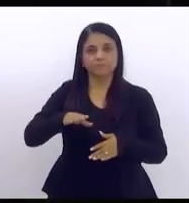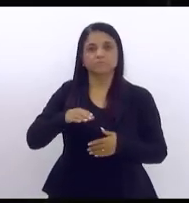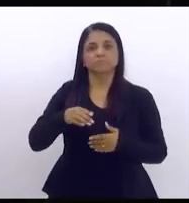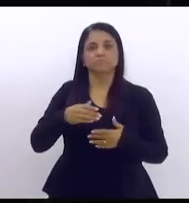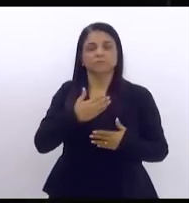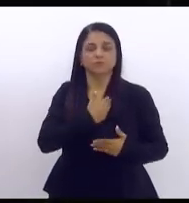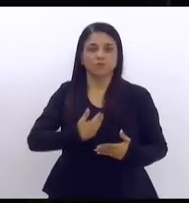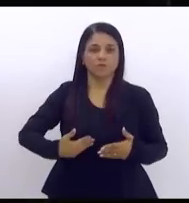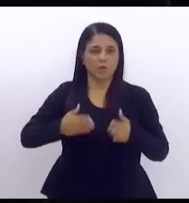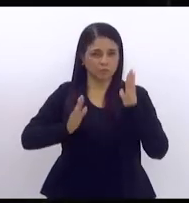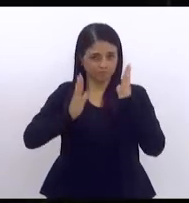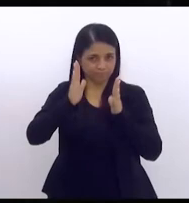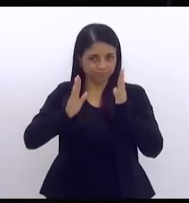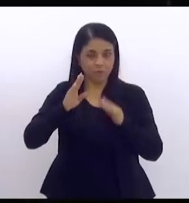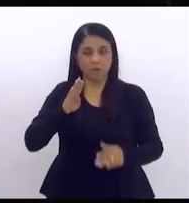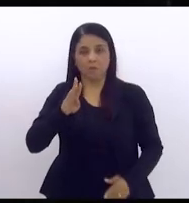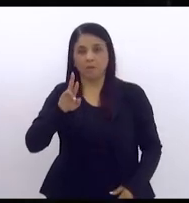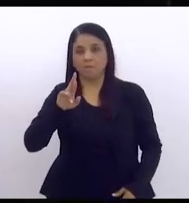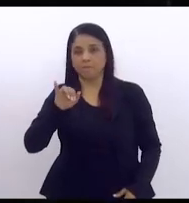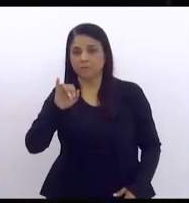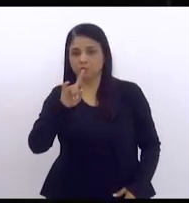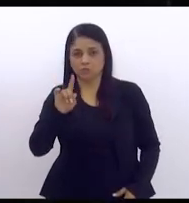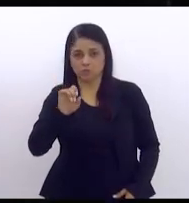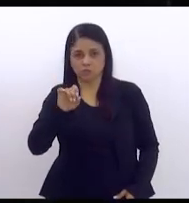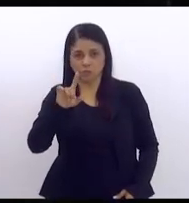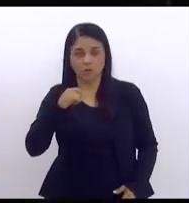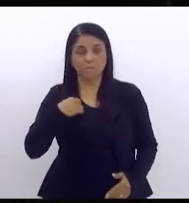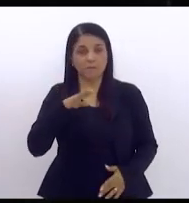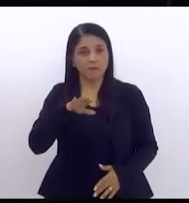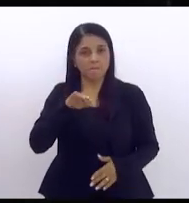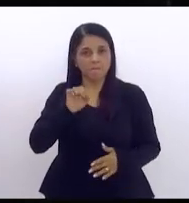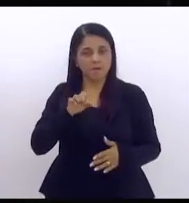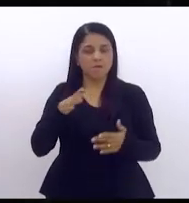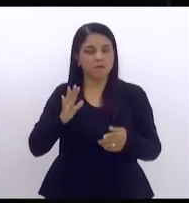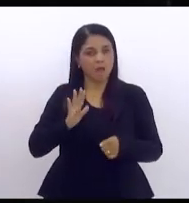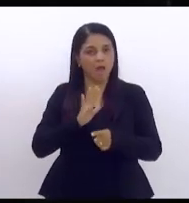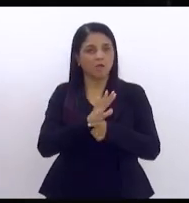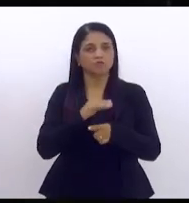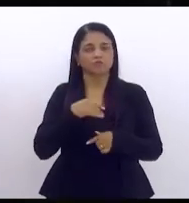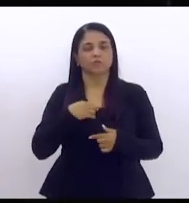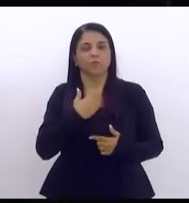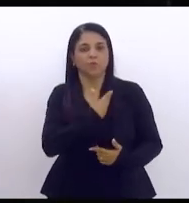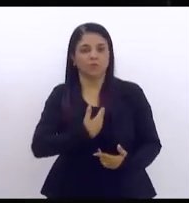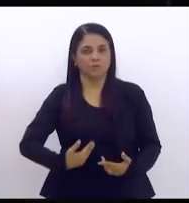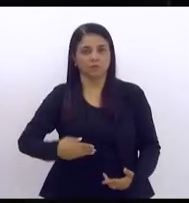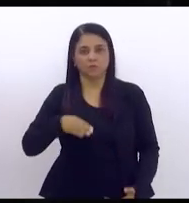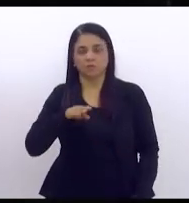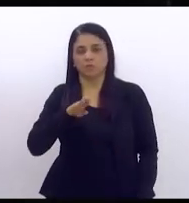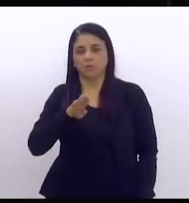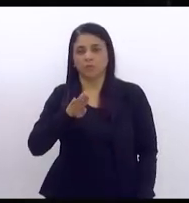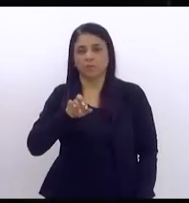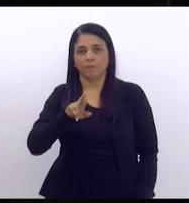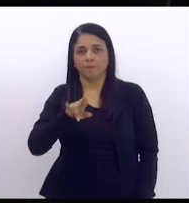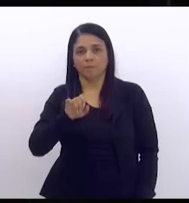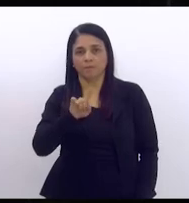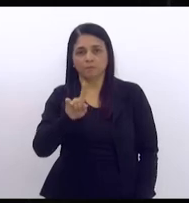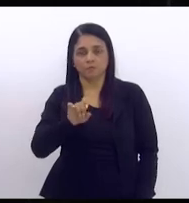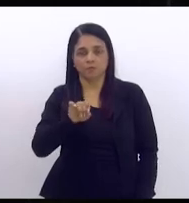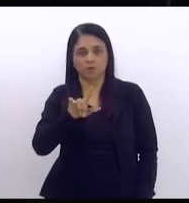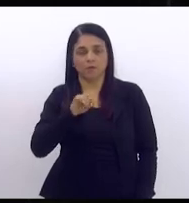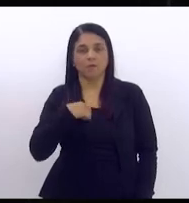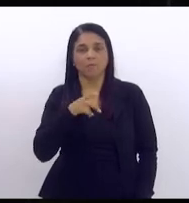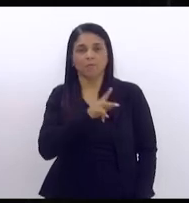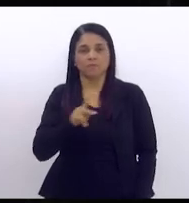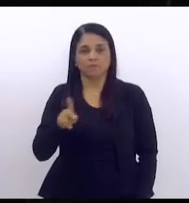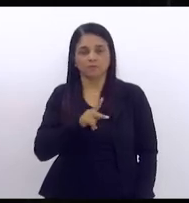minha mãe foi interventora de Leonel de Moura Brizola, professora Almerinda Leite de Abreu,